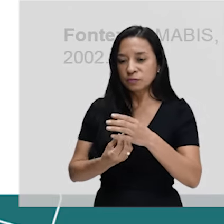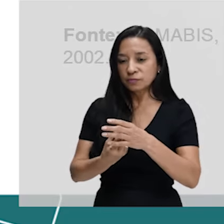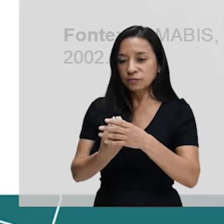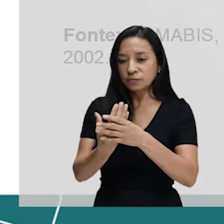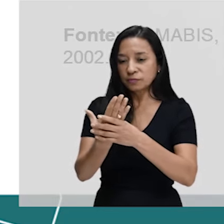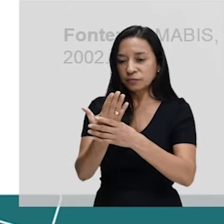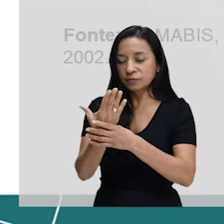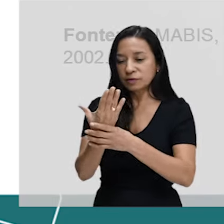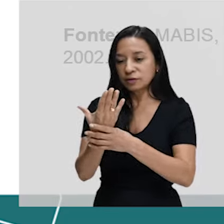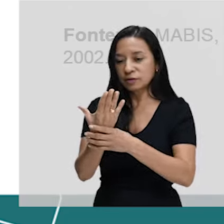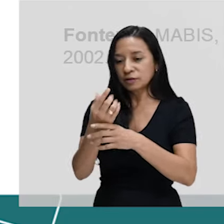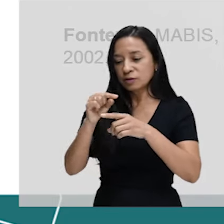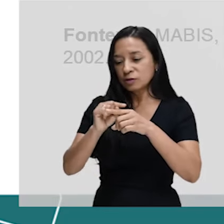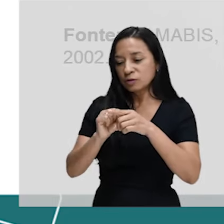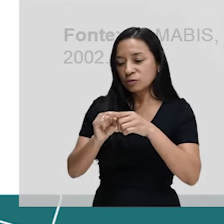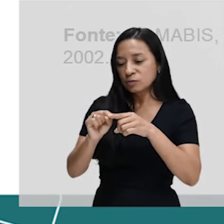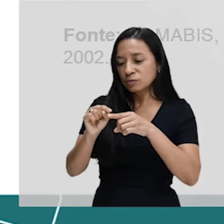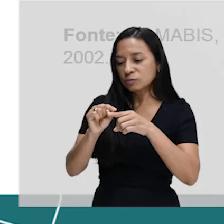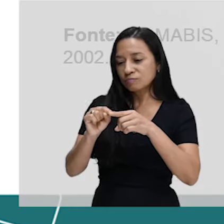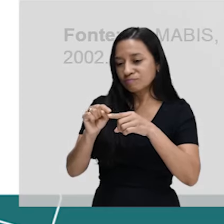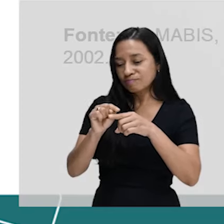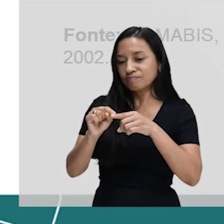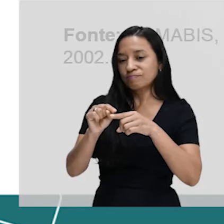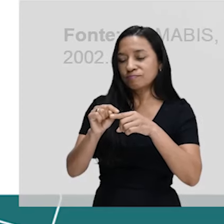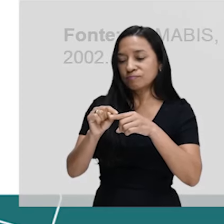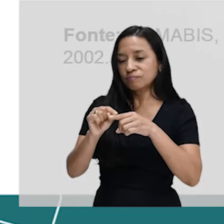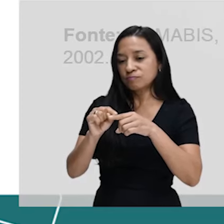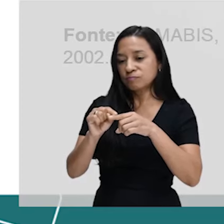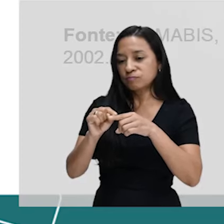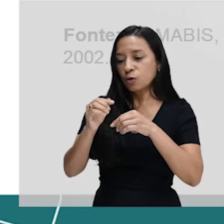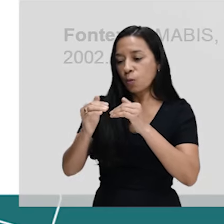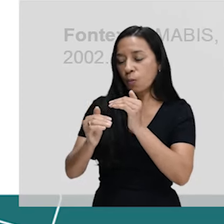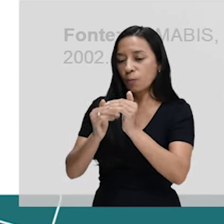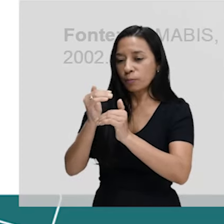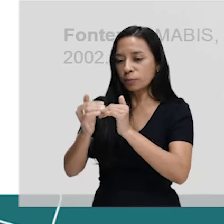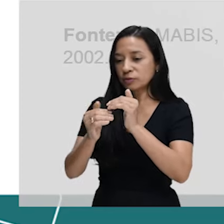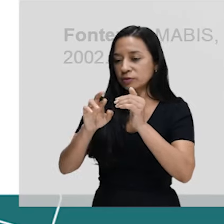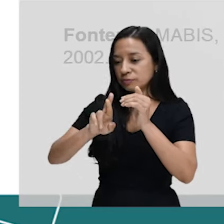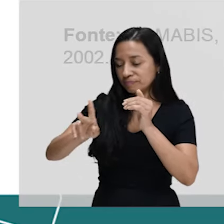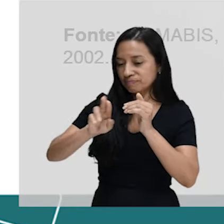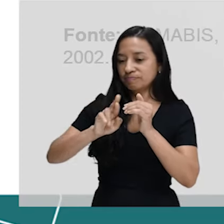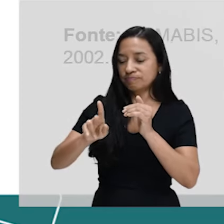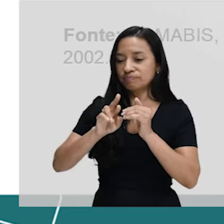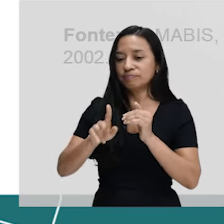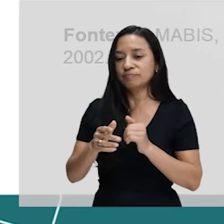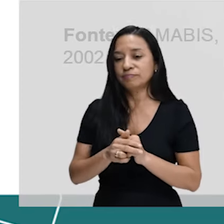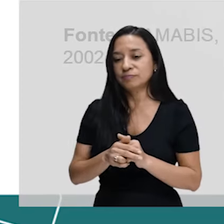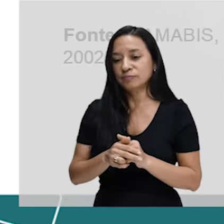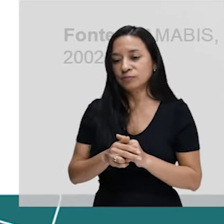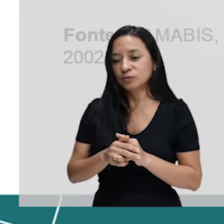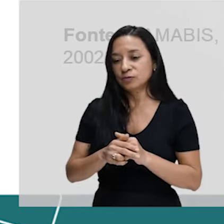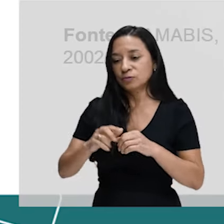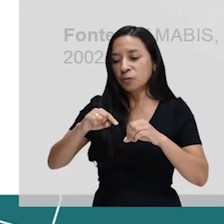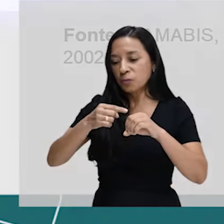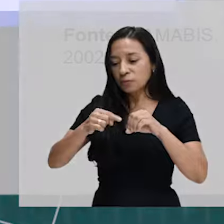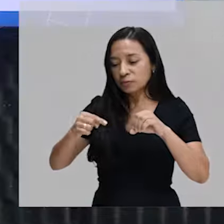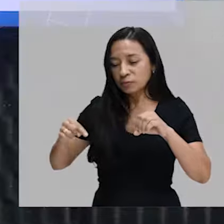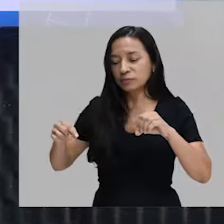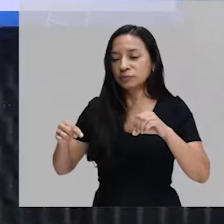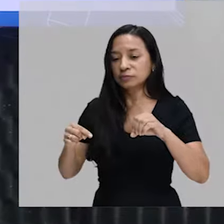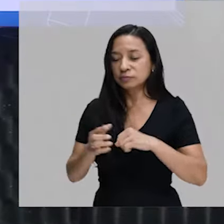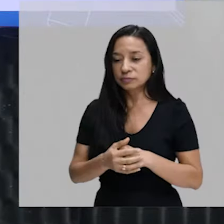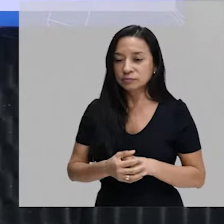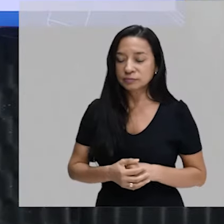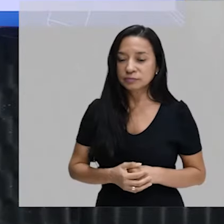processo de espermiogênese, que é o processo de diferenciação do espermatozoide, o